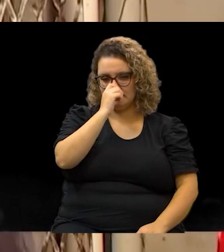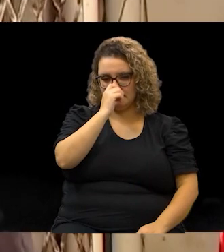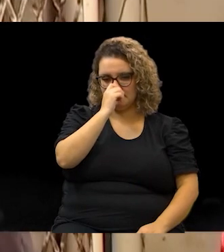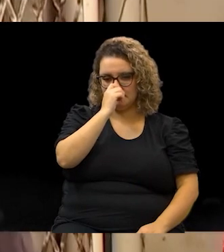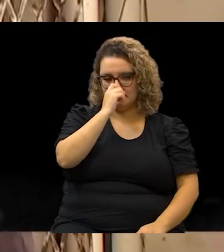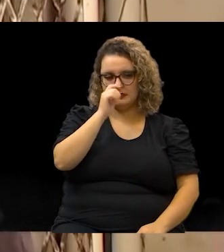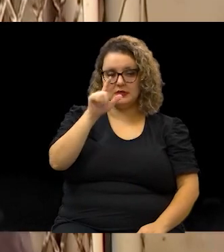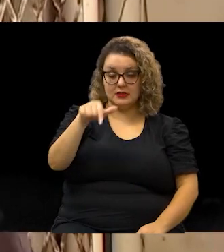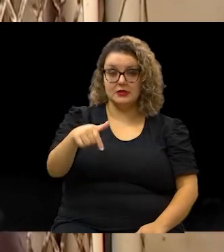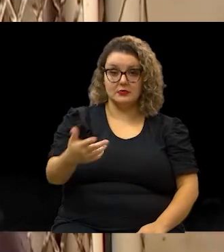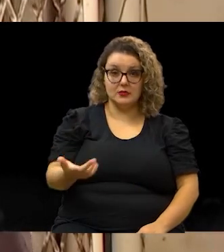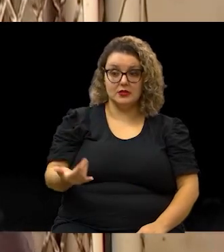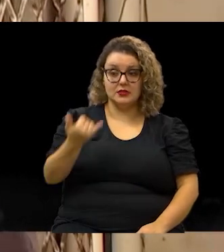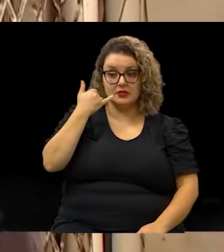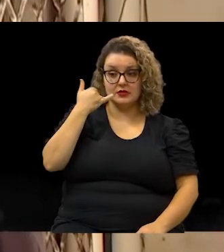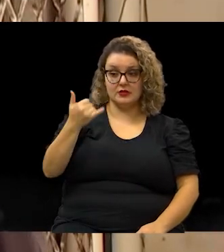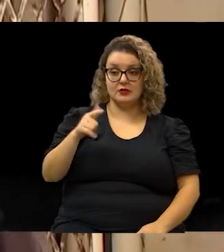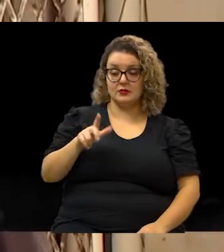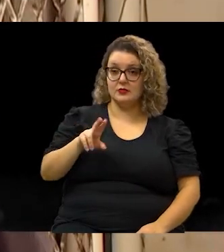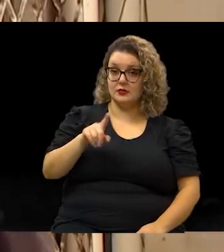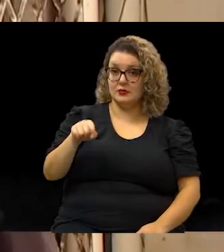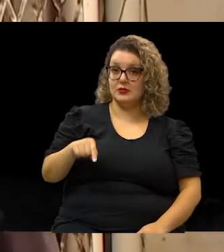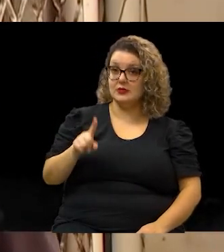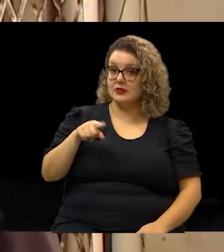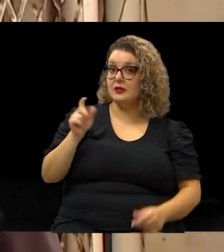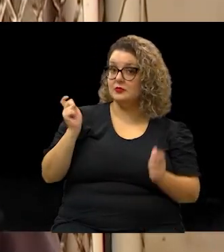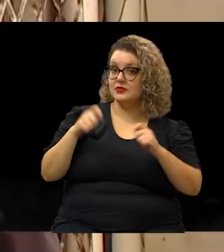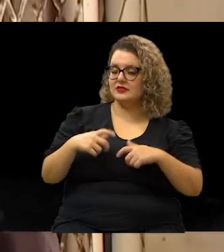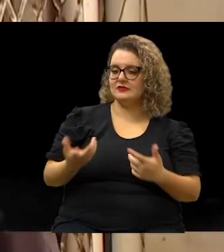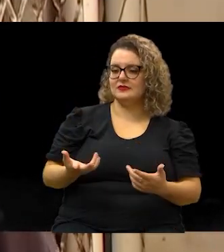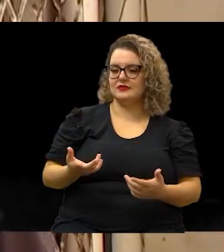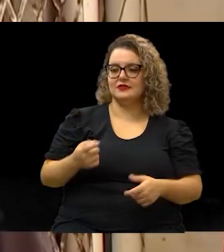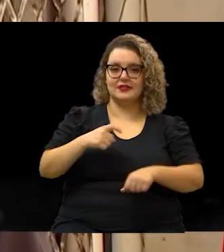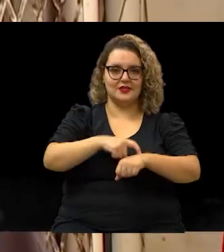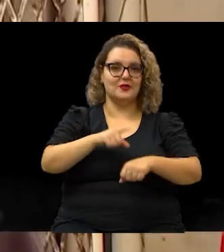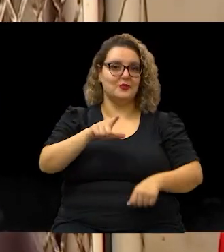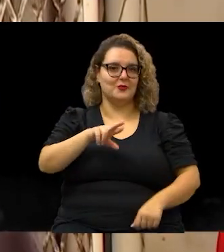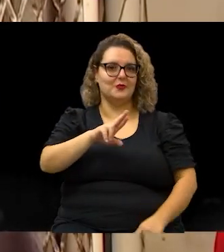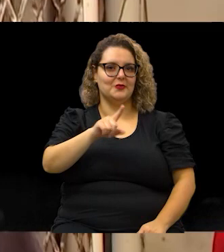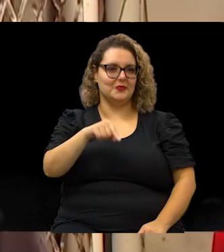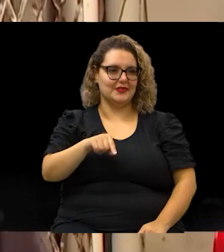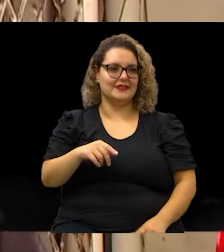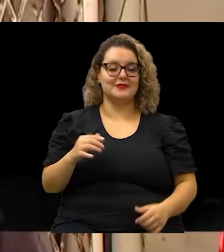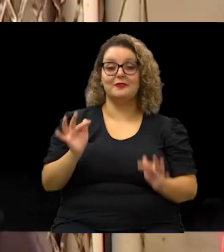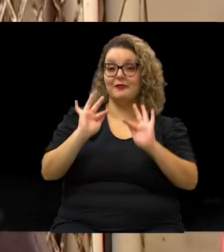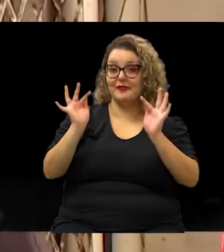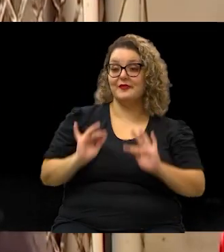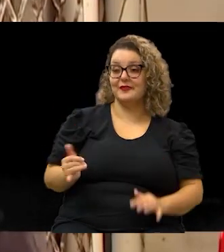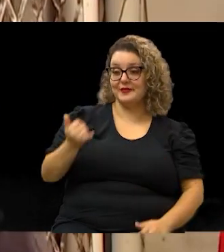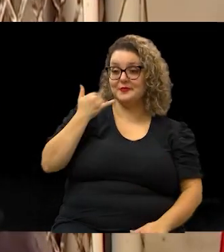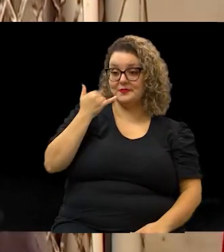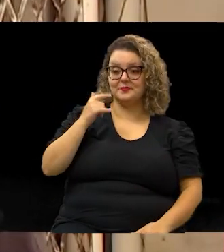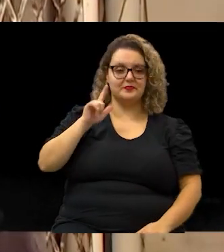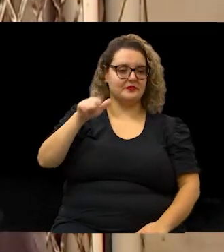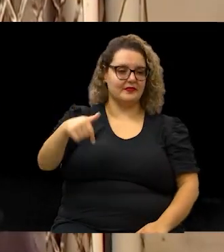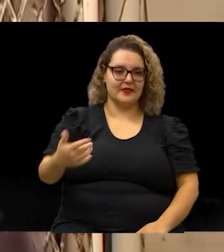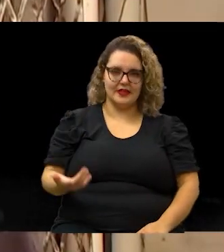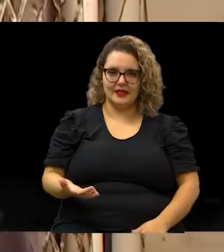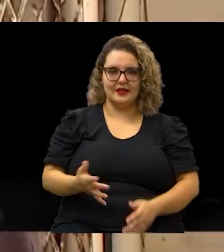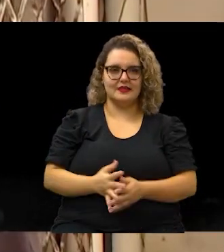liguei para o Luiz e falei, Luiz, é possível. E naquele momento o Luiz ficou muito feliz por telefone. Depois várias